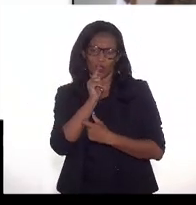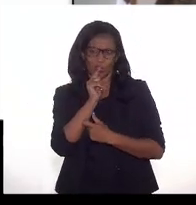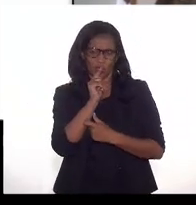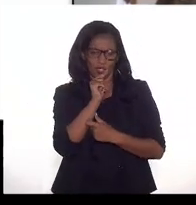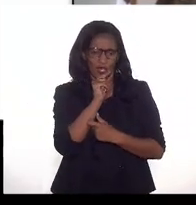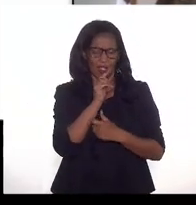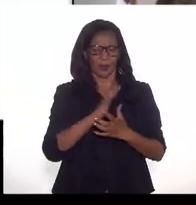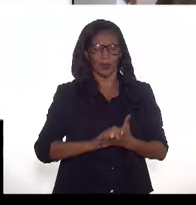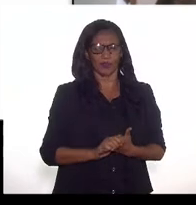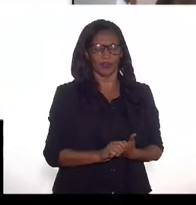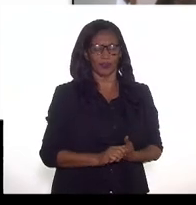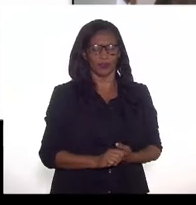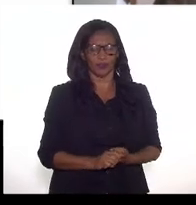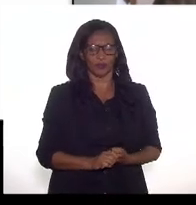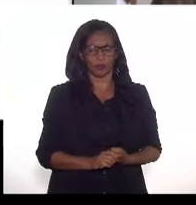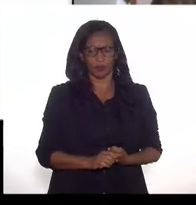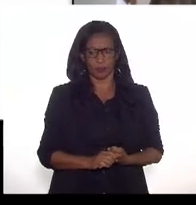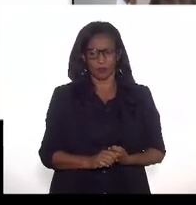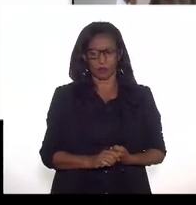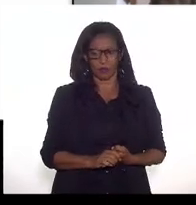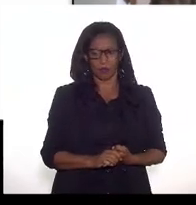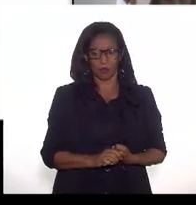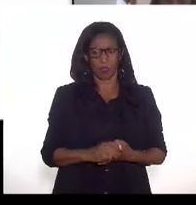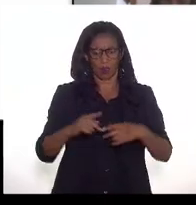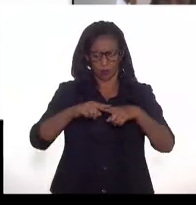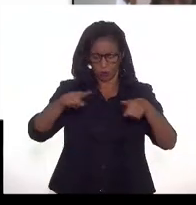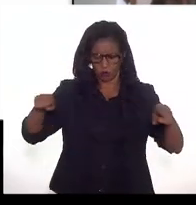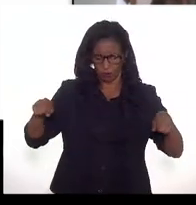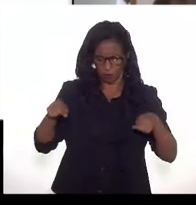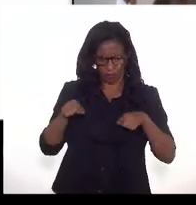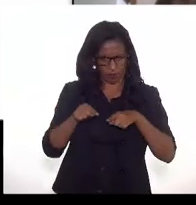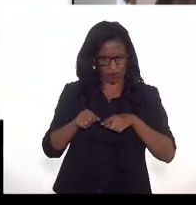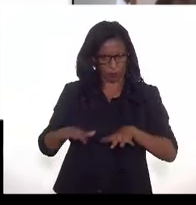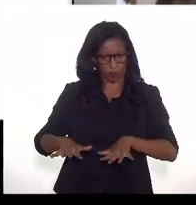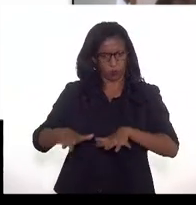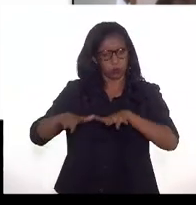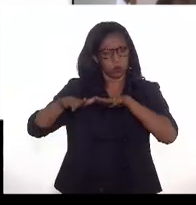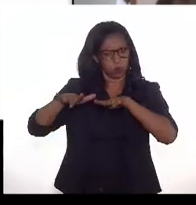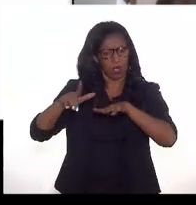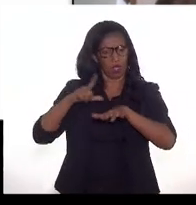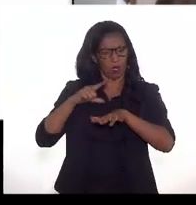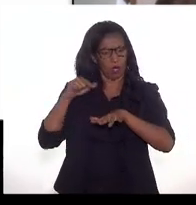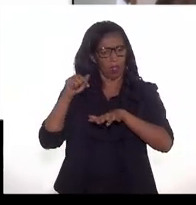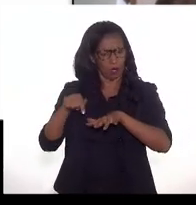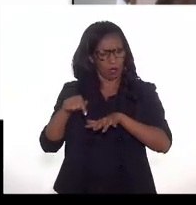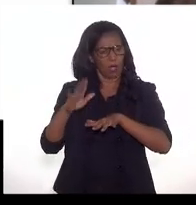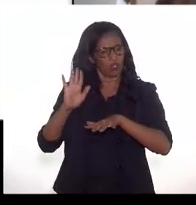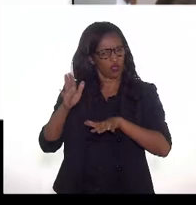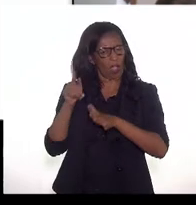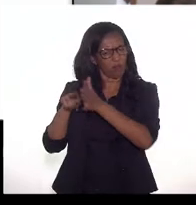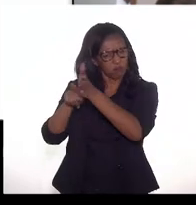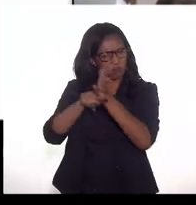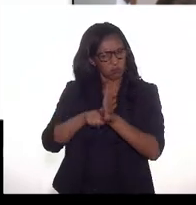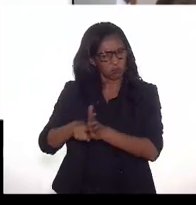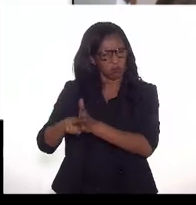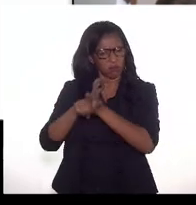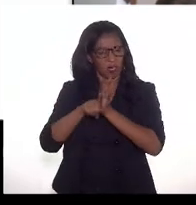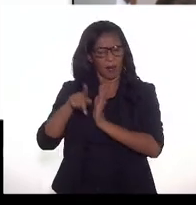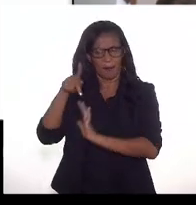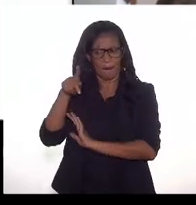gás no reservatório alternado, é o método do ague, que está sendo estudado aqui no pós-sal,